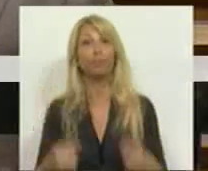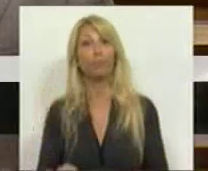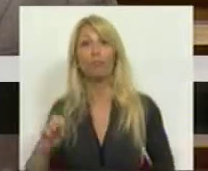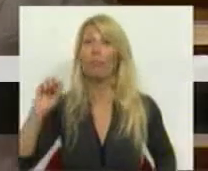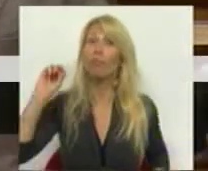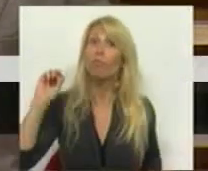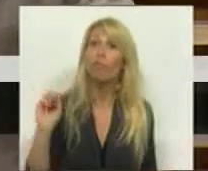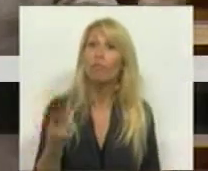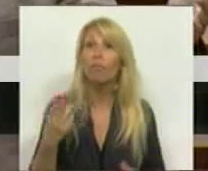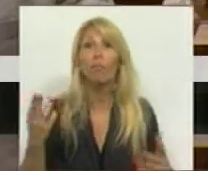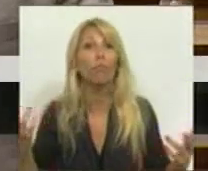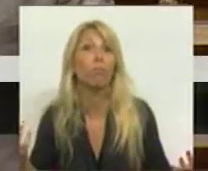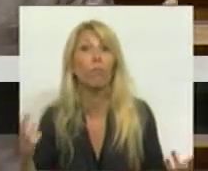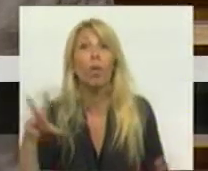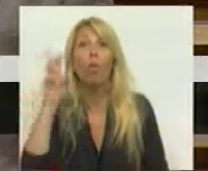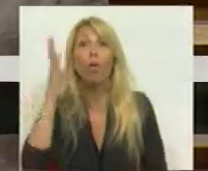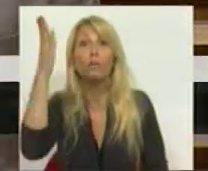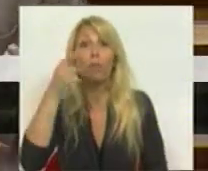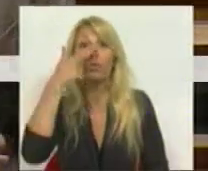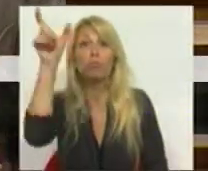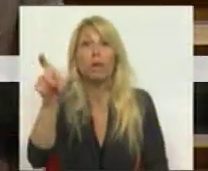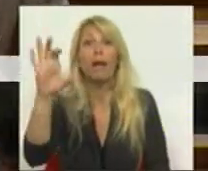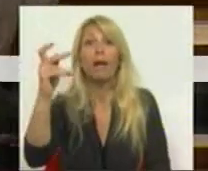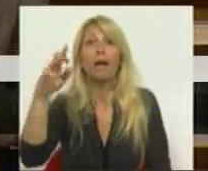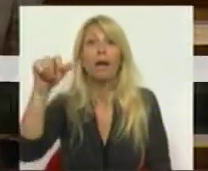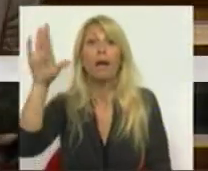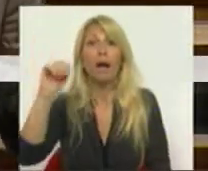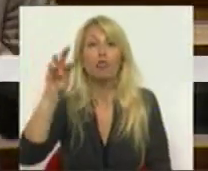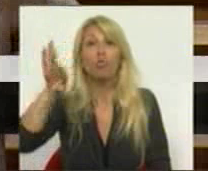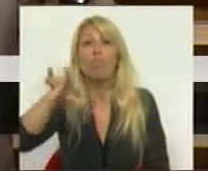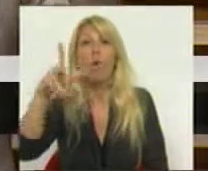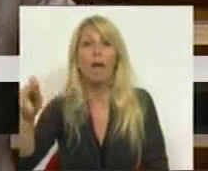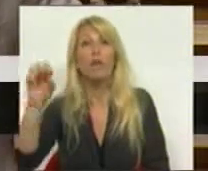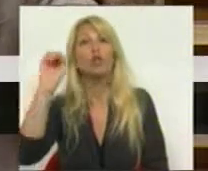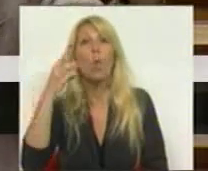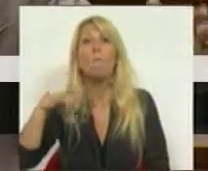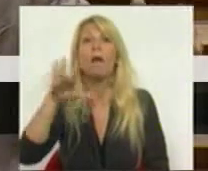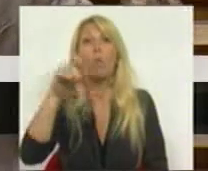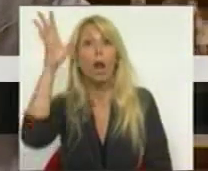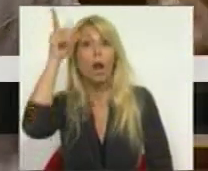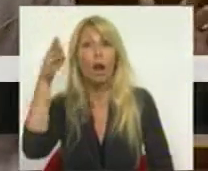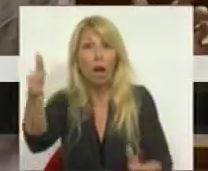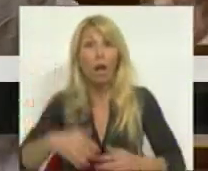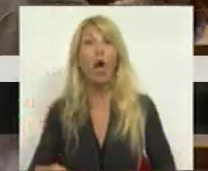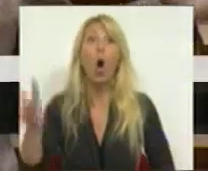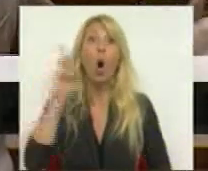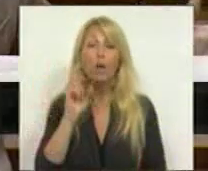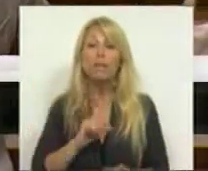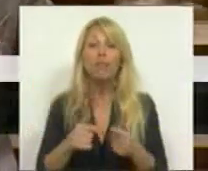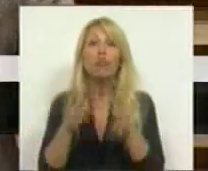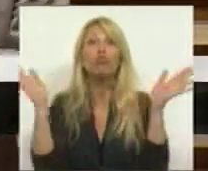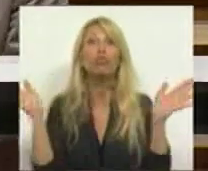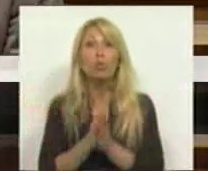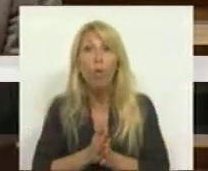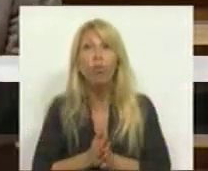Carlos Moedas, por exemplo, se não querem ouvir outras pessoas. Mas ouçamos também Manuela Ferreira Leite. Ouçamos todas e todos aqueles economistas da